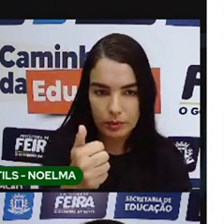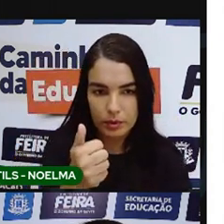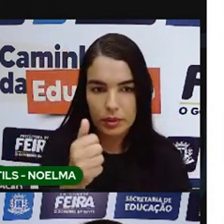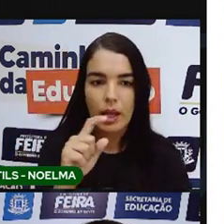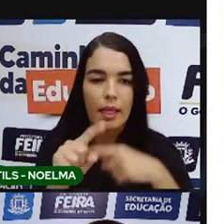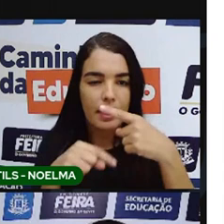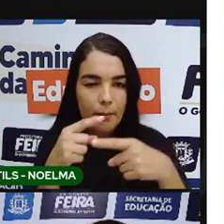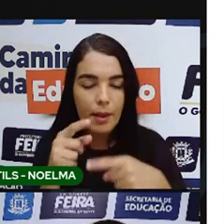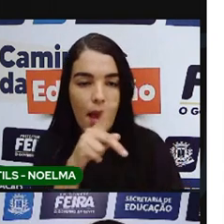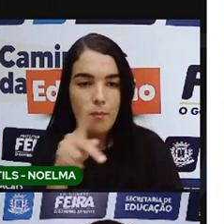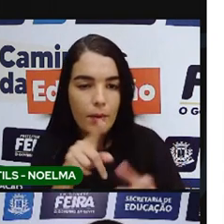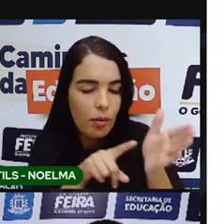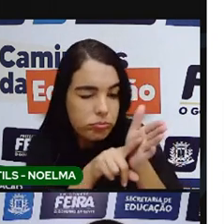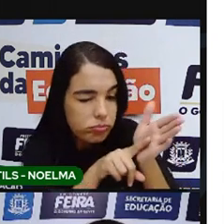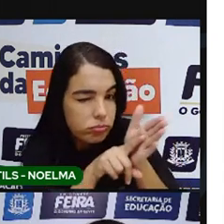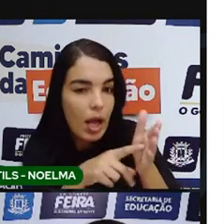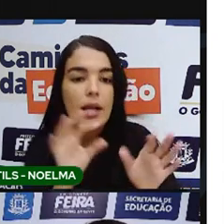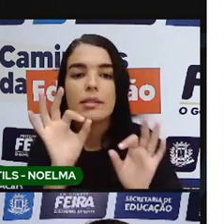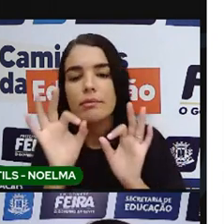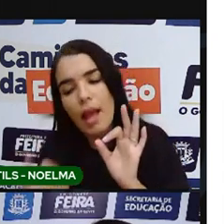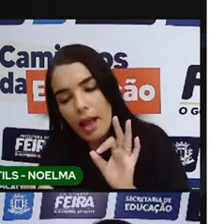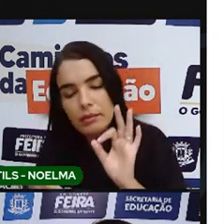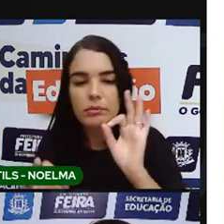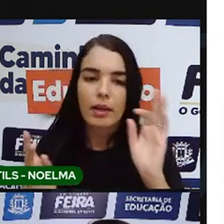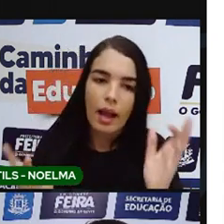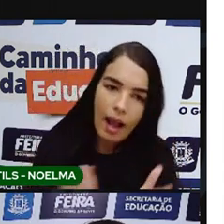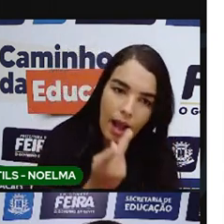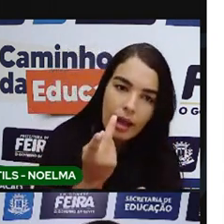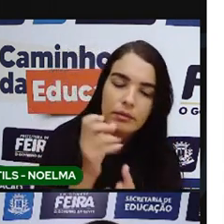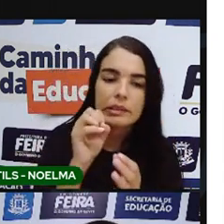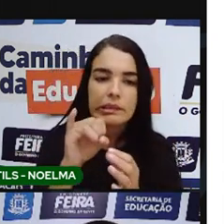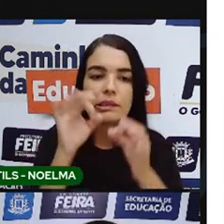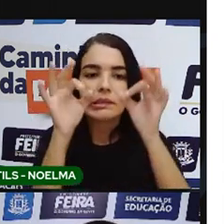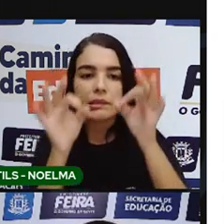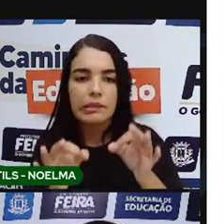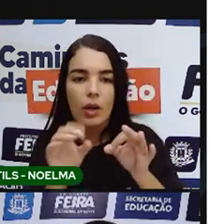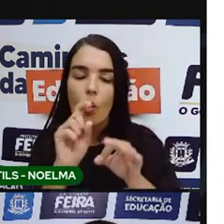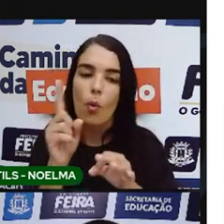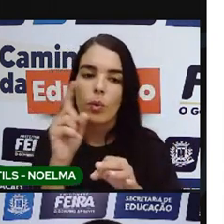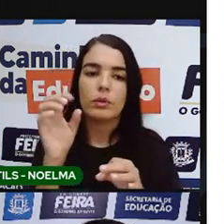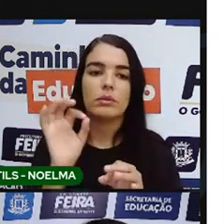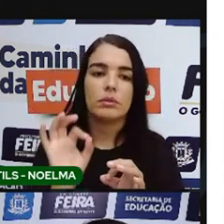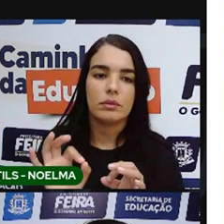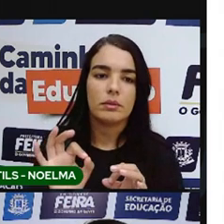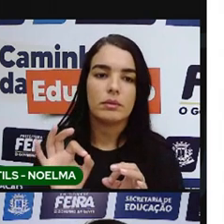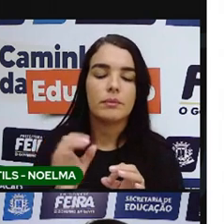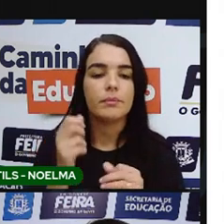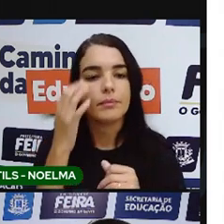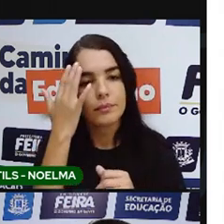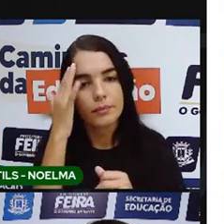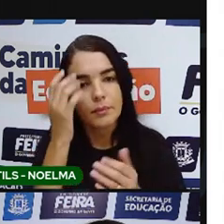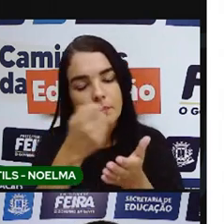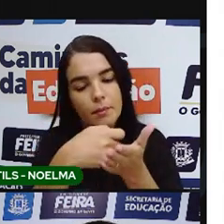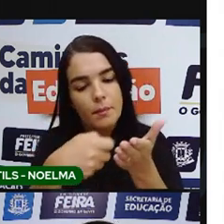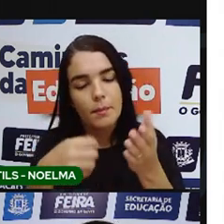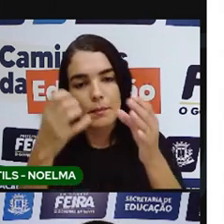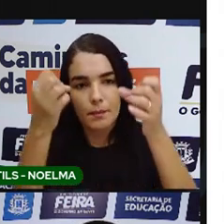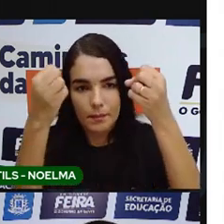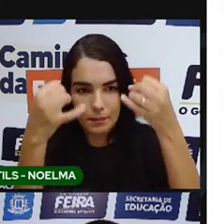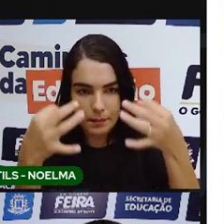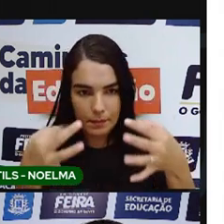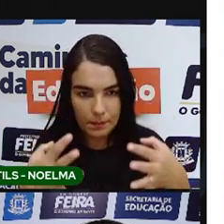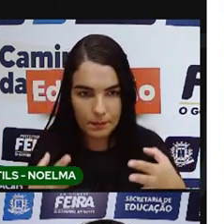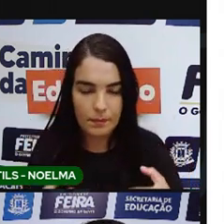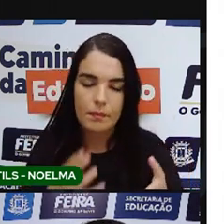analise direitinho para ver se vocês seguiram todos os passos. E colocaram todos os itens que